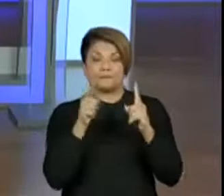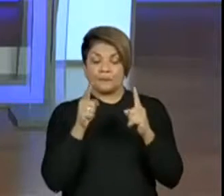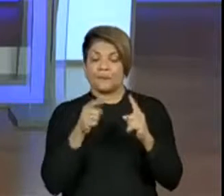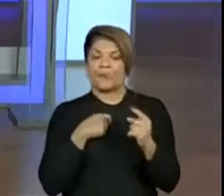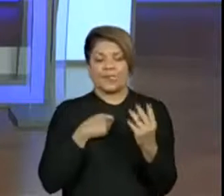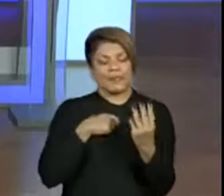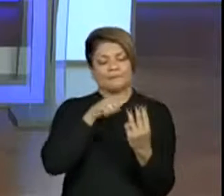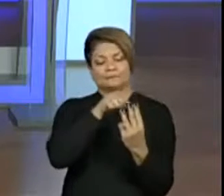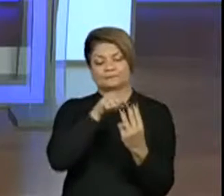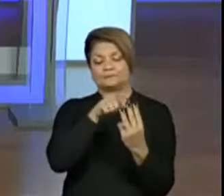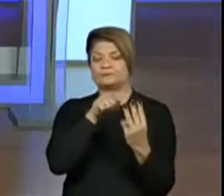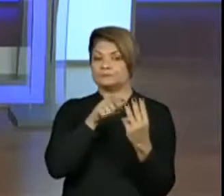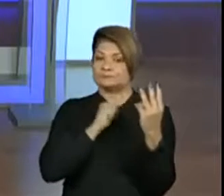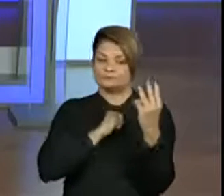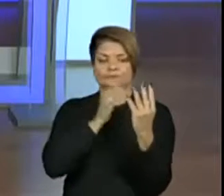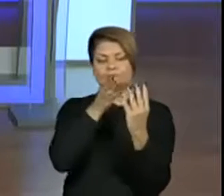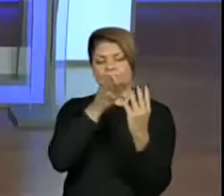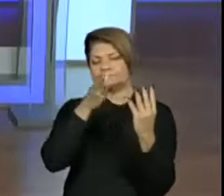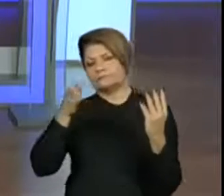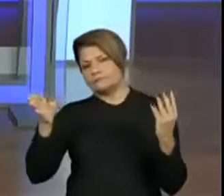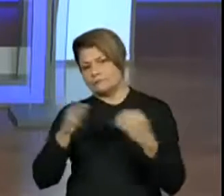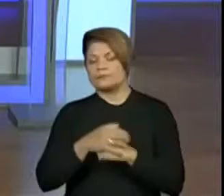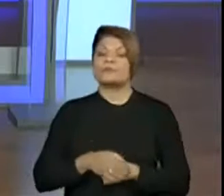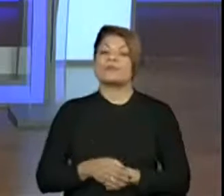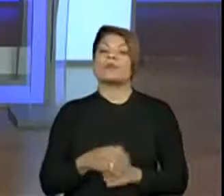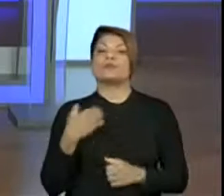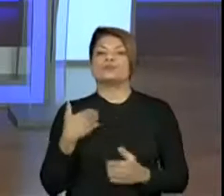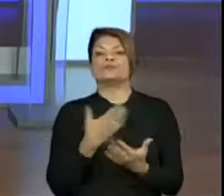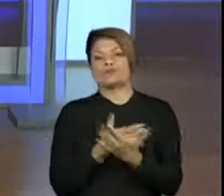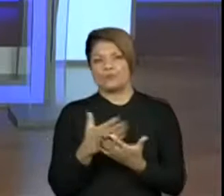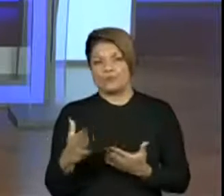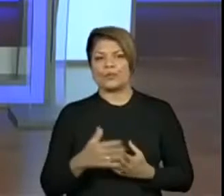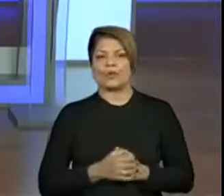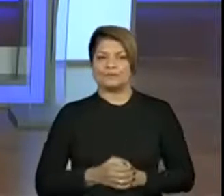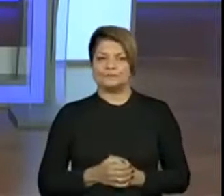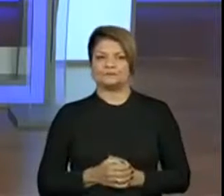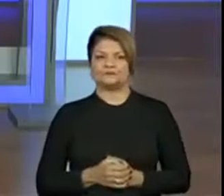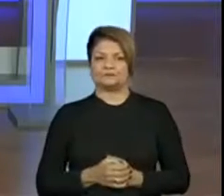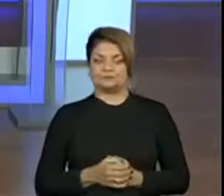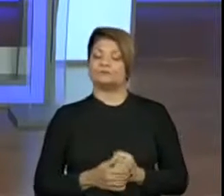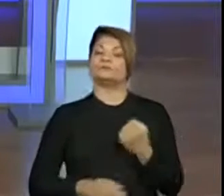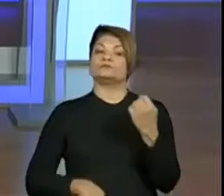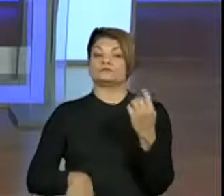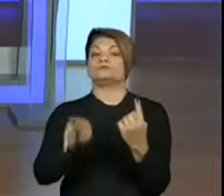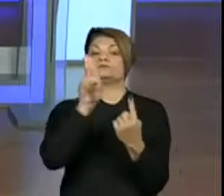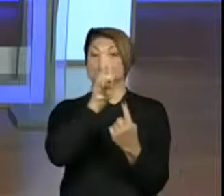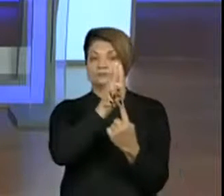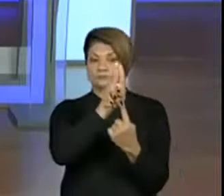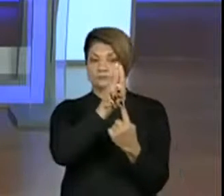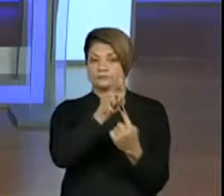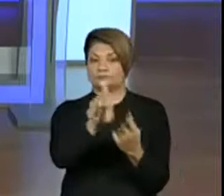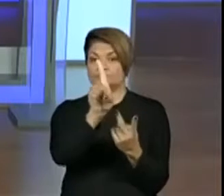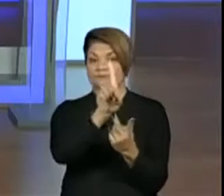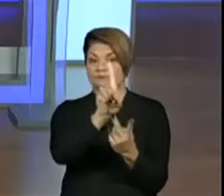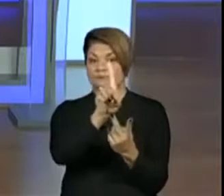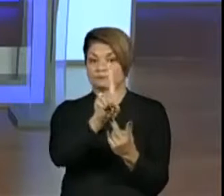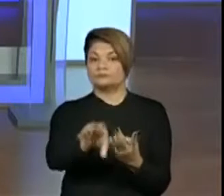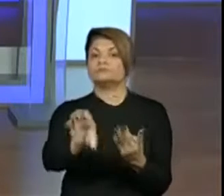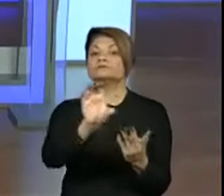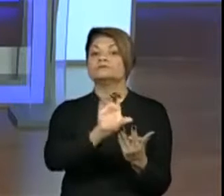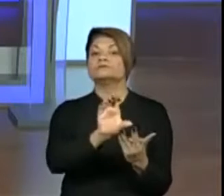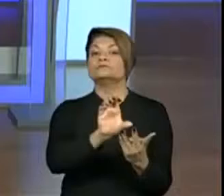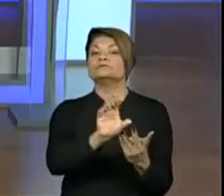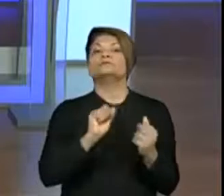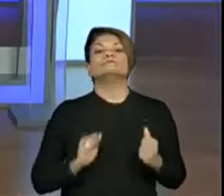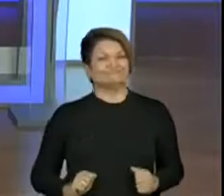ou mais ordens, né? Então, sabemos que inicia na posição da unidade, dezena, e a terceira é